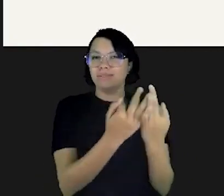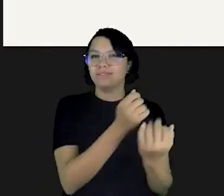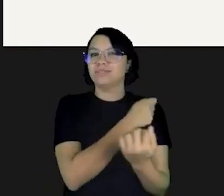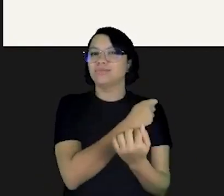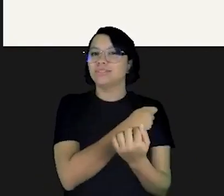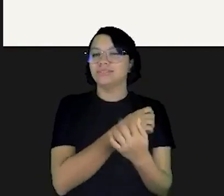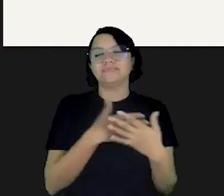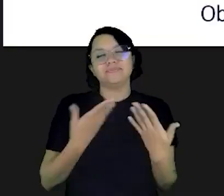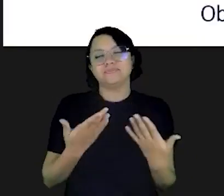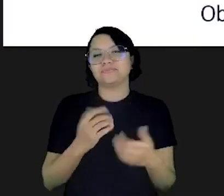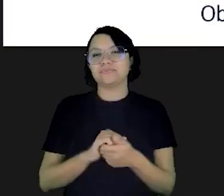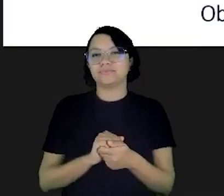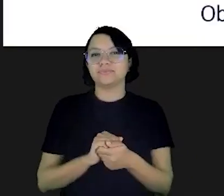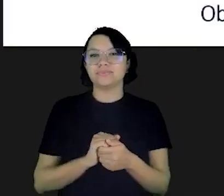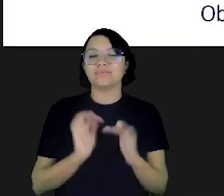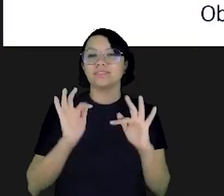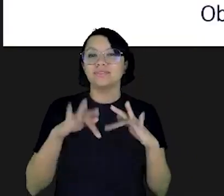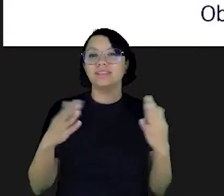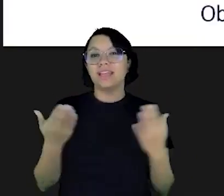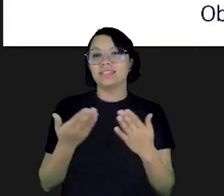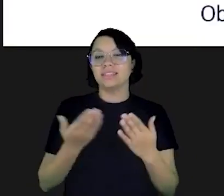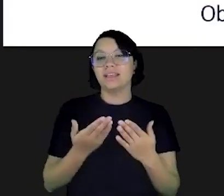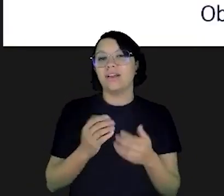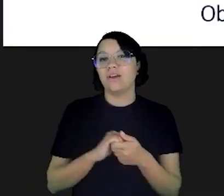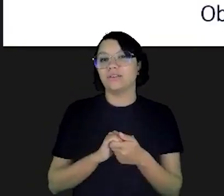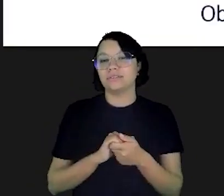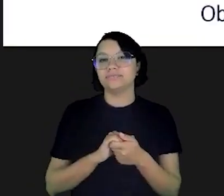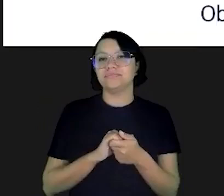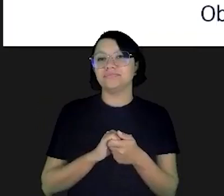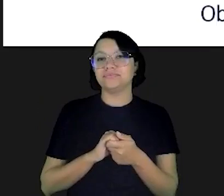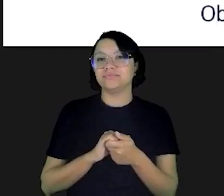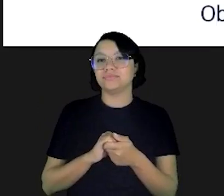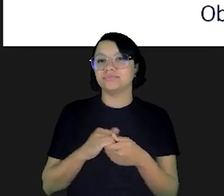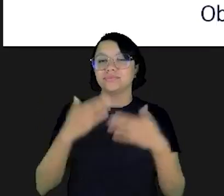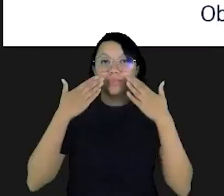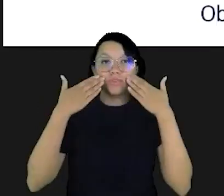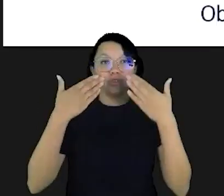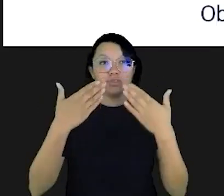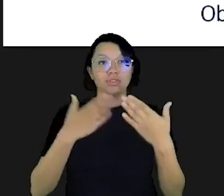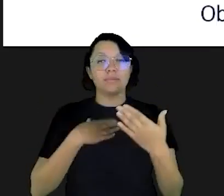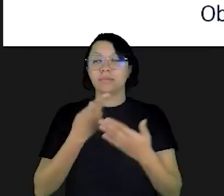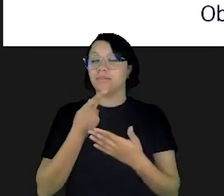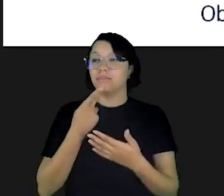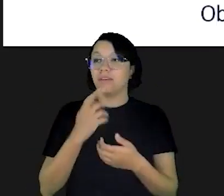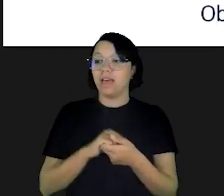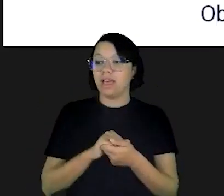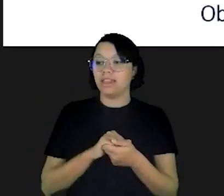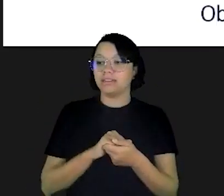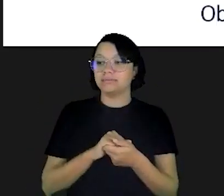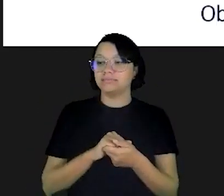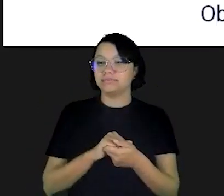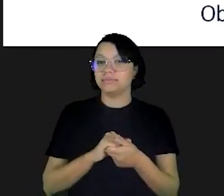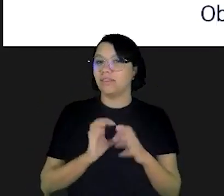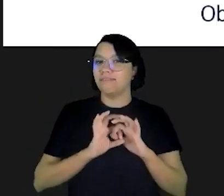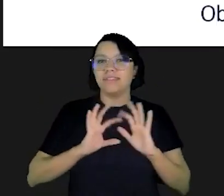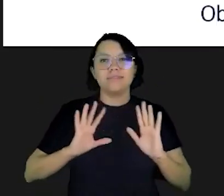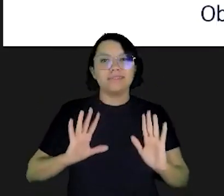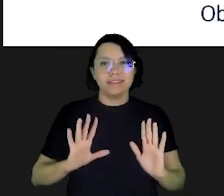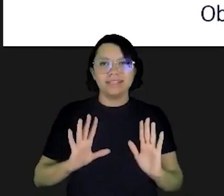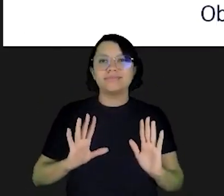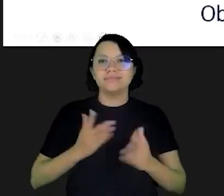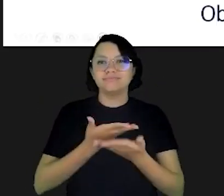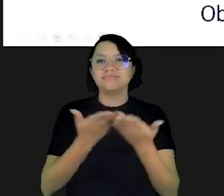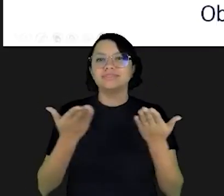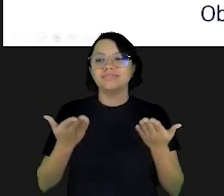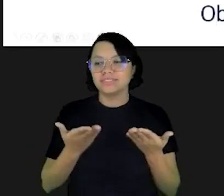chegado até as famílias dos estudantes então concluo a parte expositiva aqui da minha